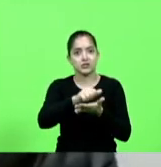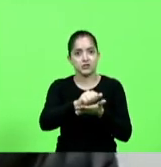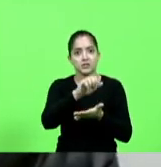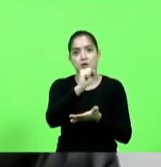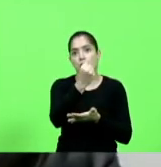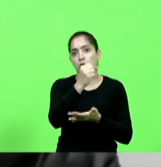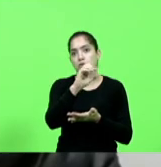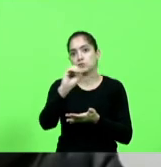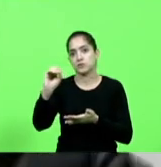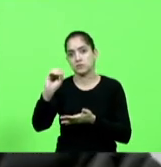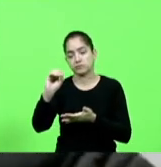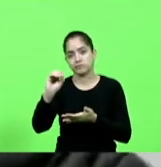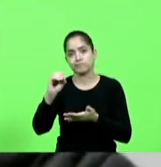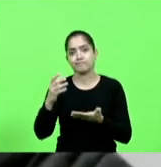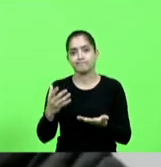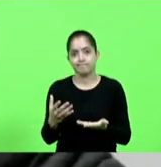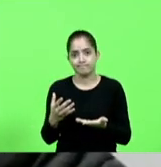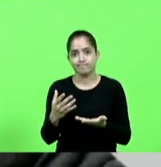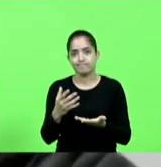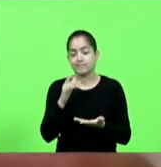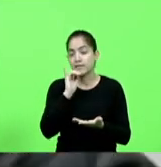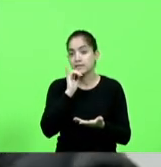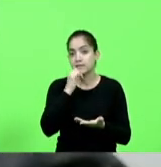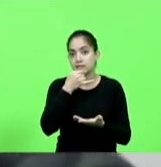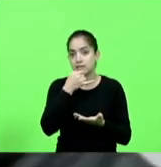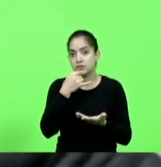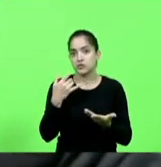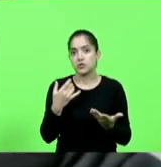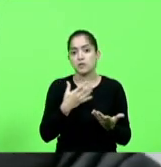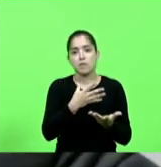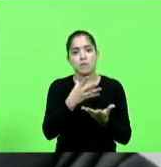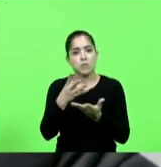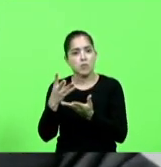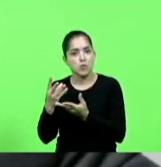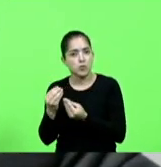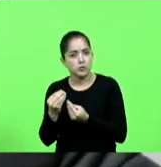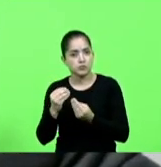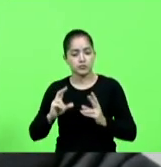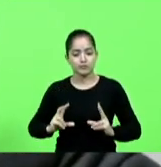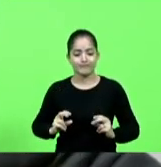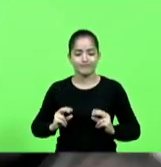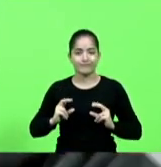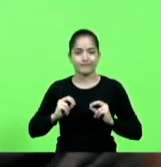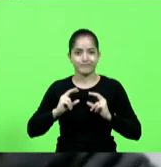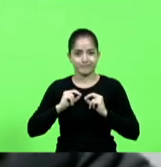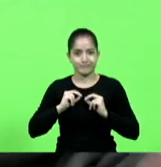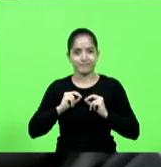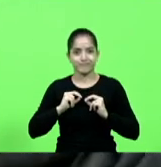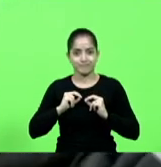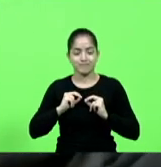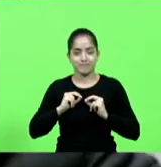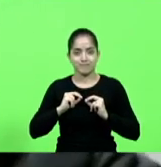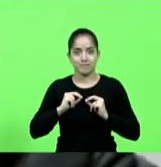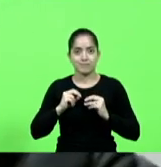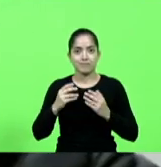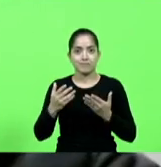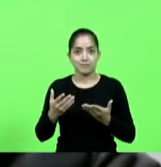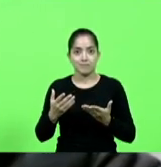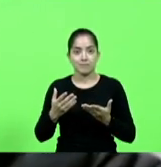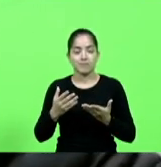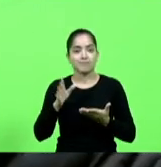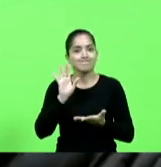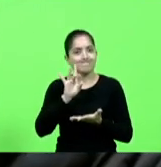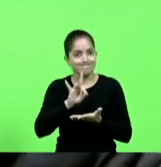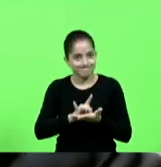porque muitos que passam pelo câncer muitos deles constatados